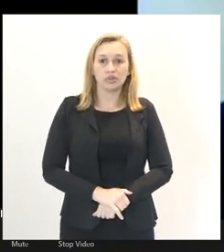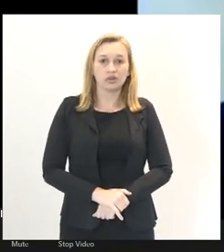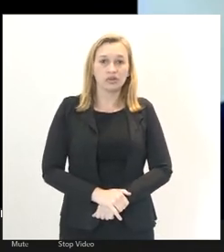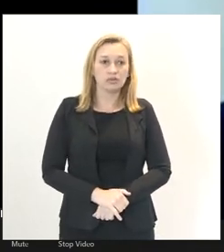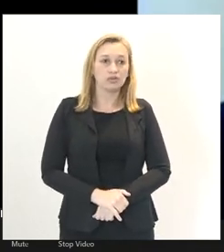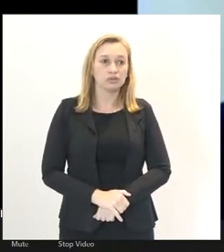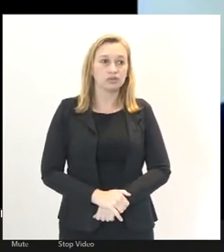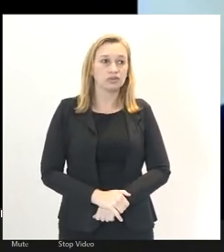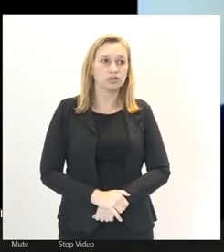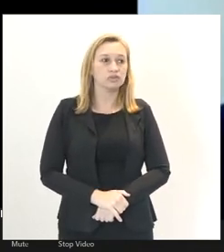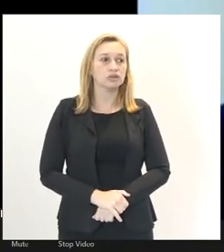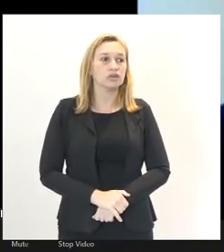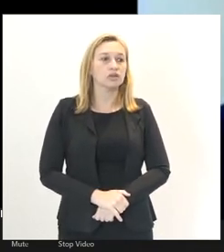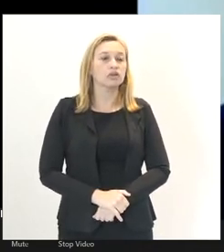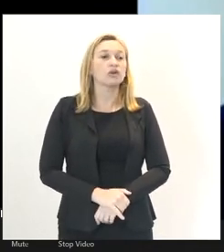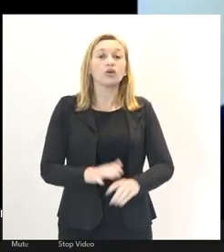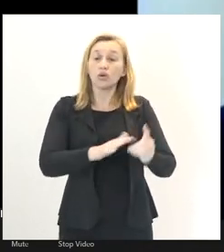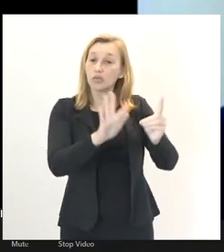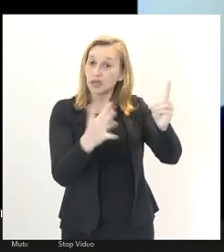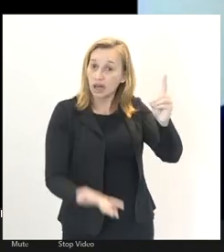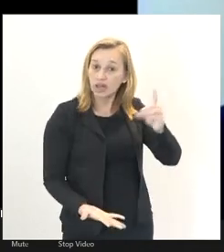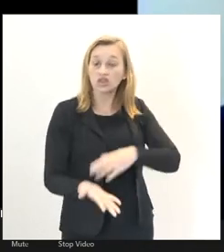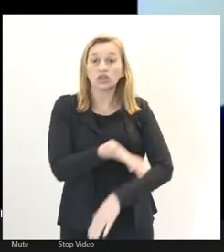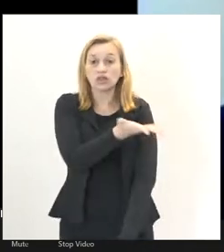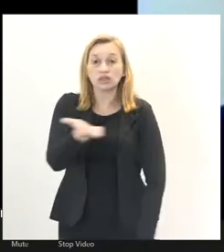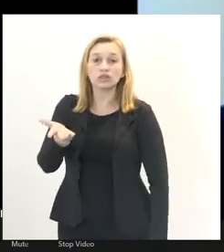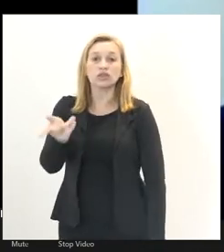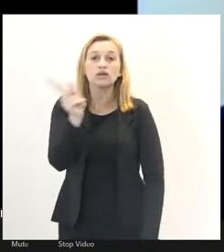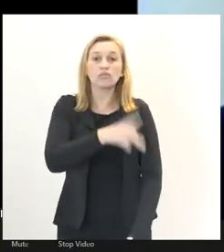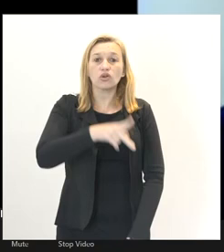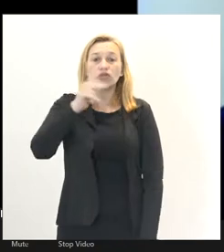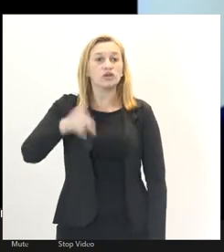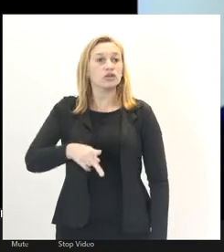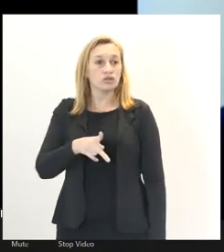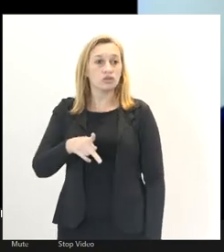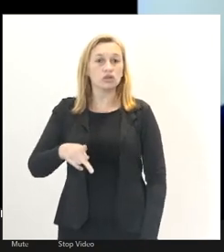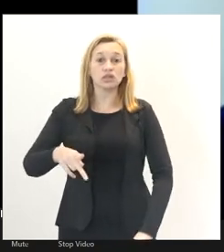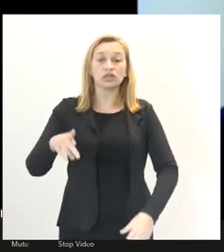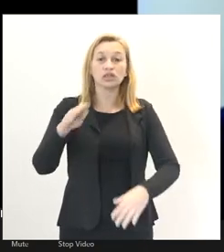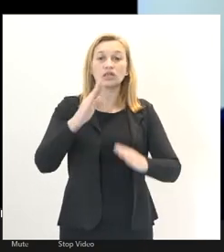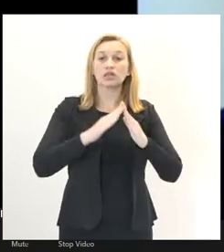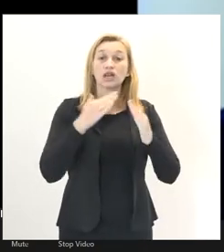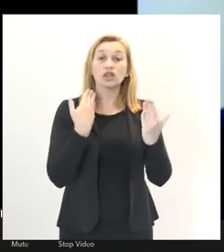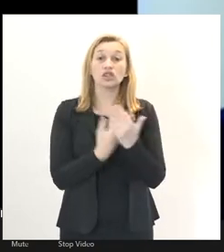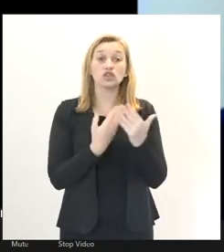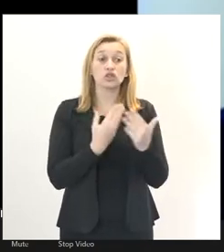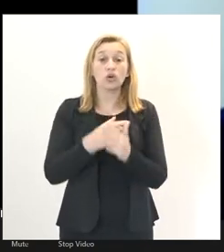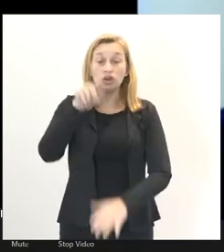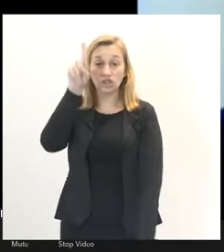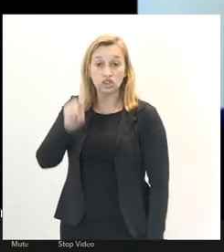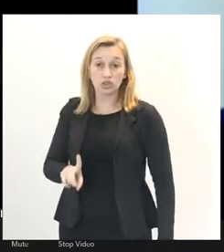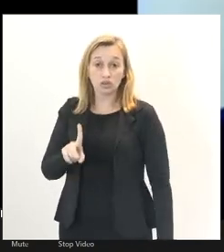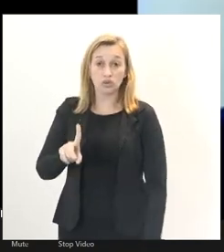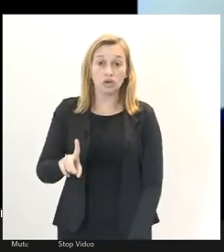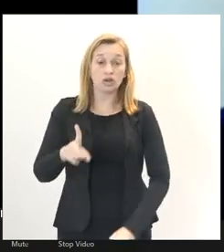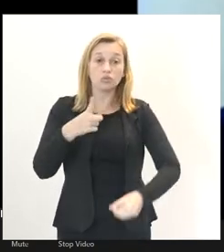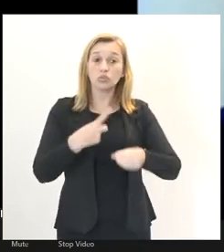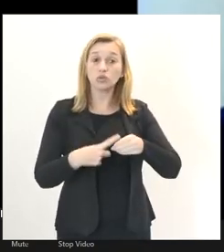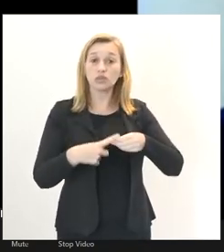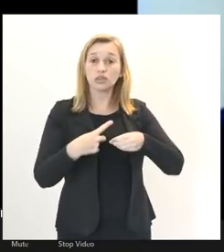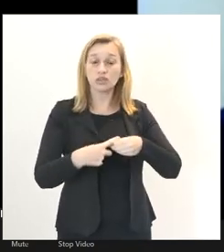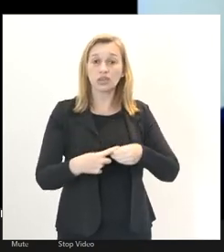nossas homenagens, as nossas honras, a professora da escola, professora diretora da escola municipal